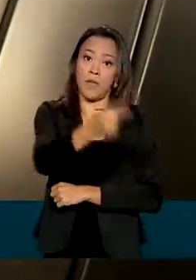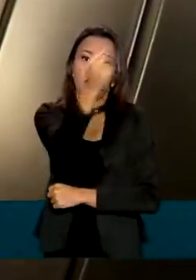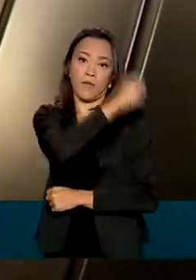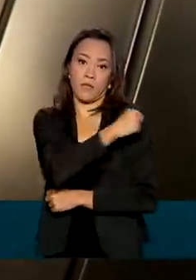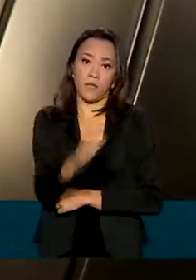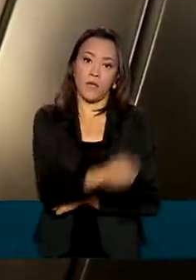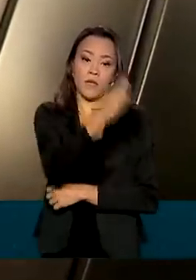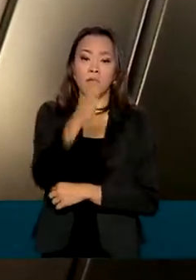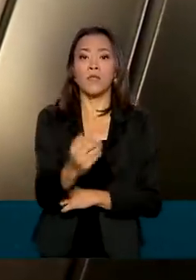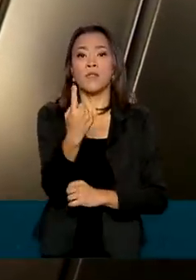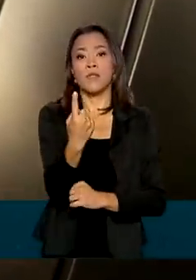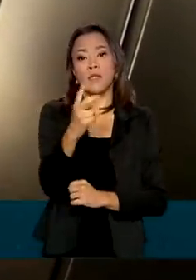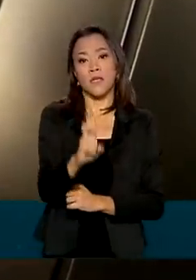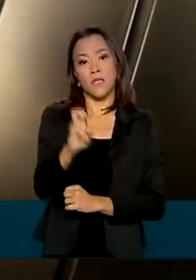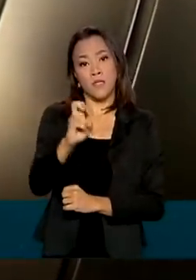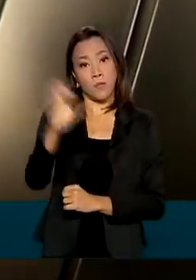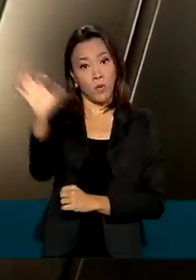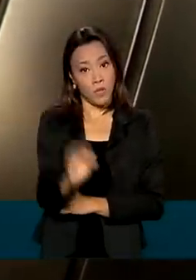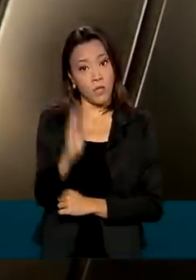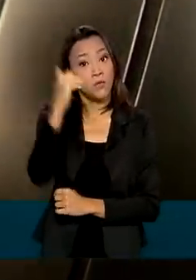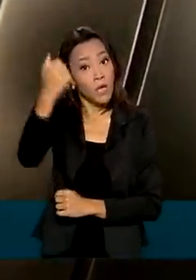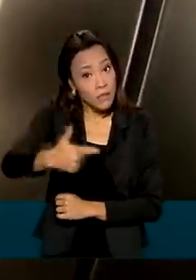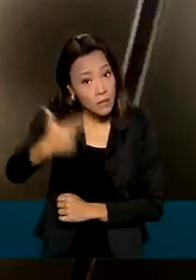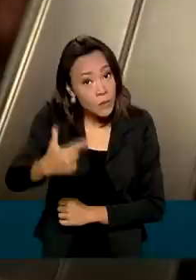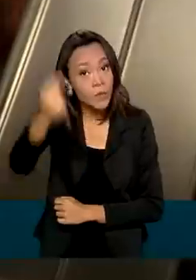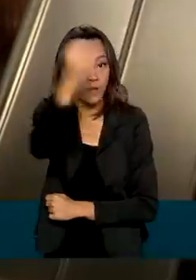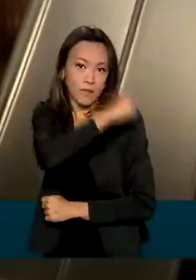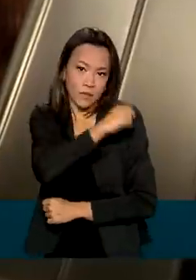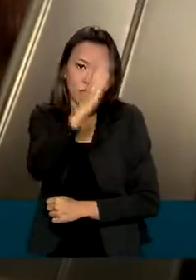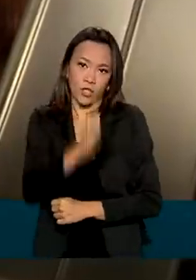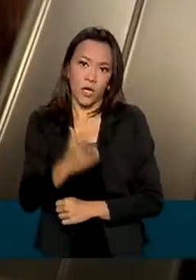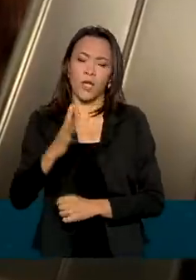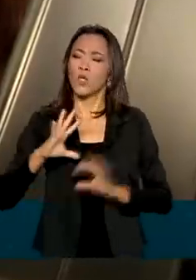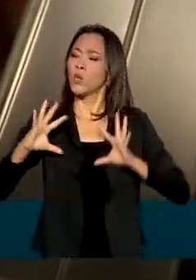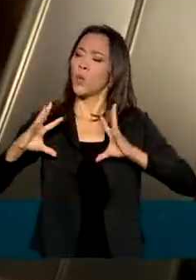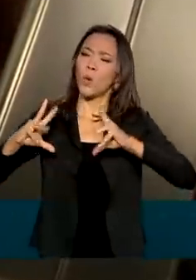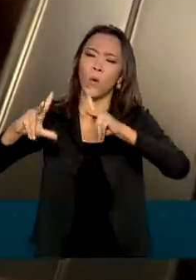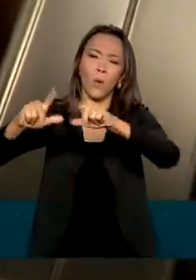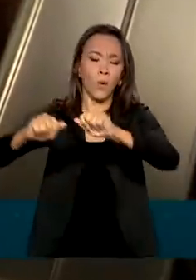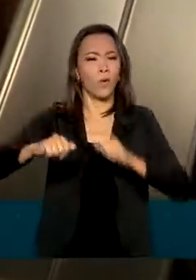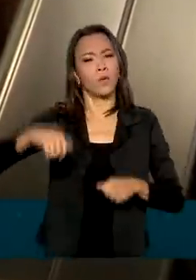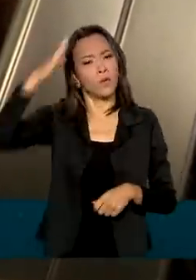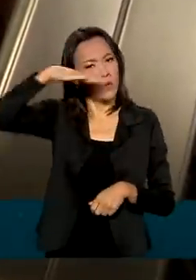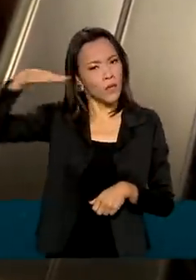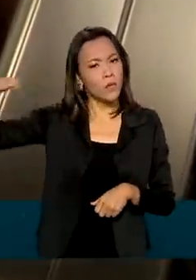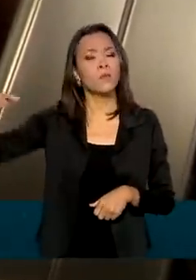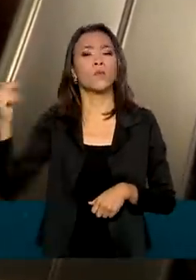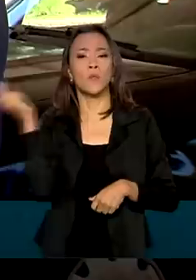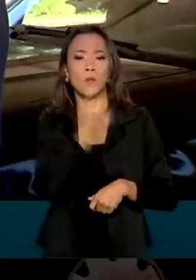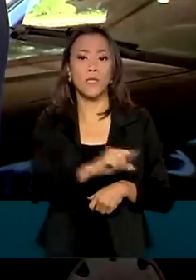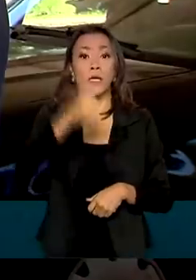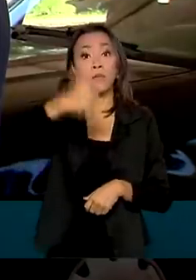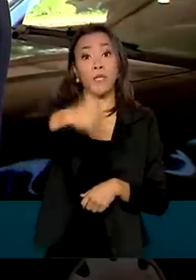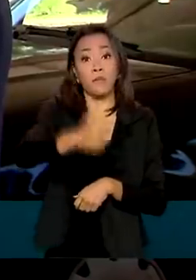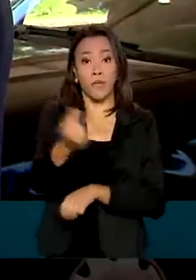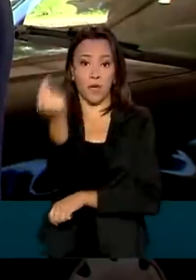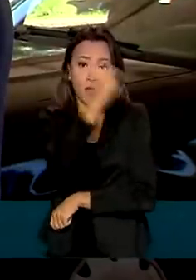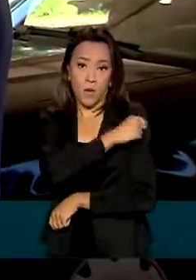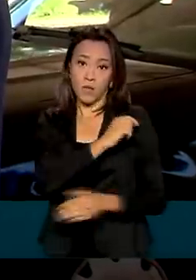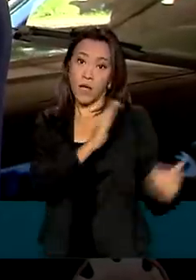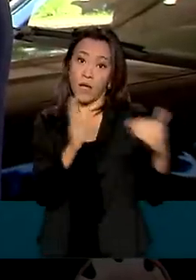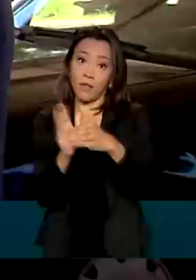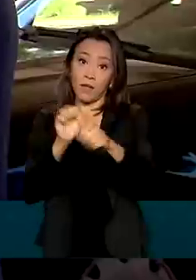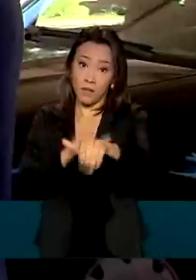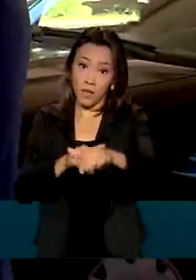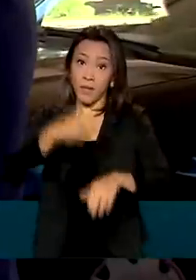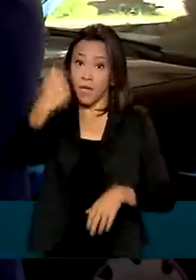15% a segunda. A previsão é que todos os adultos possam receber a primeira dose até setembro e a